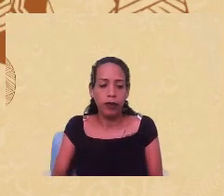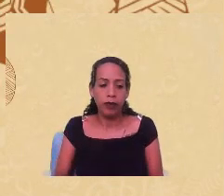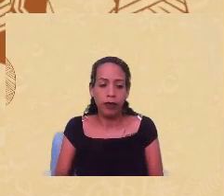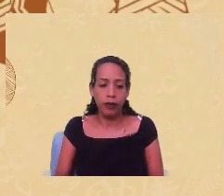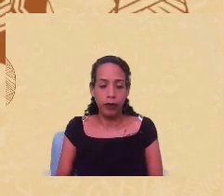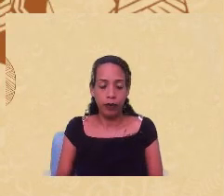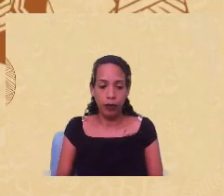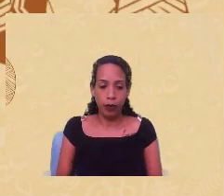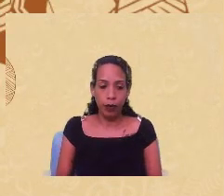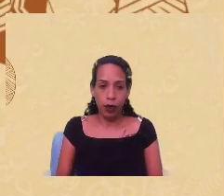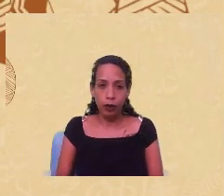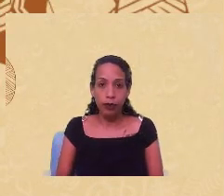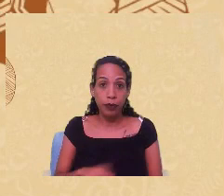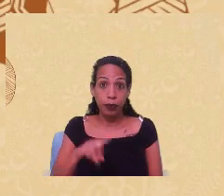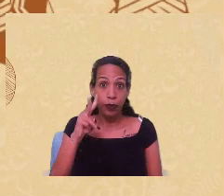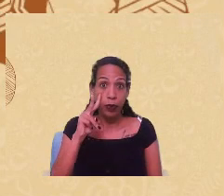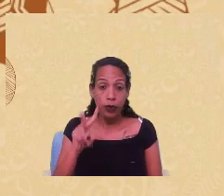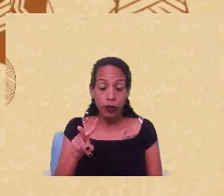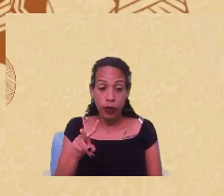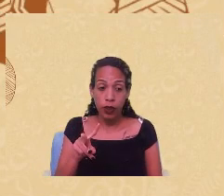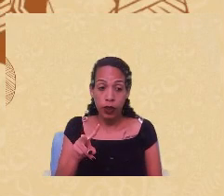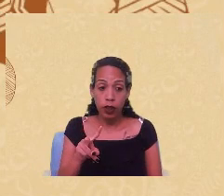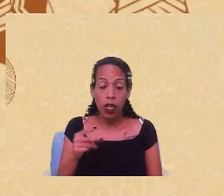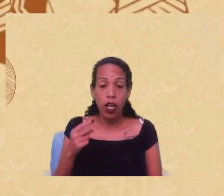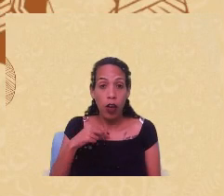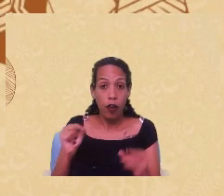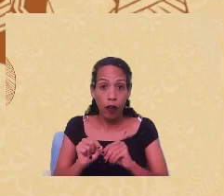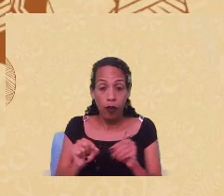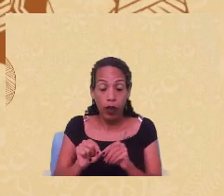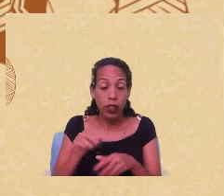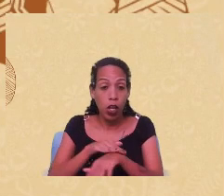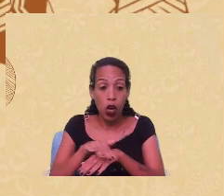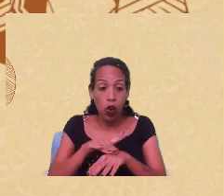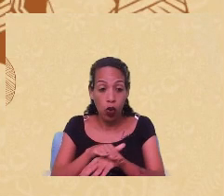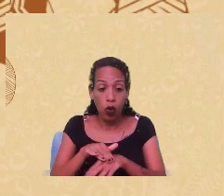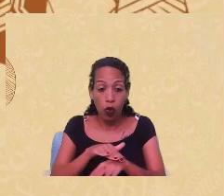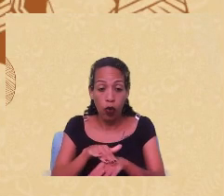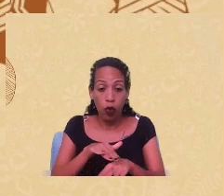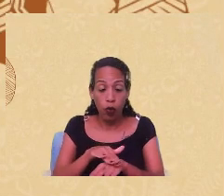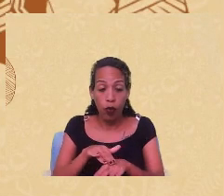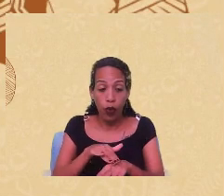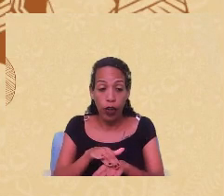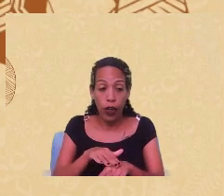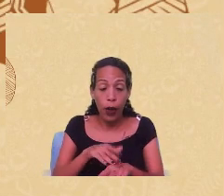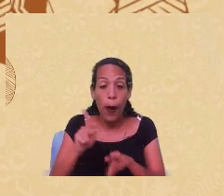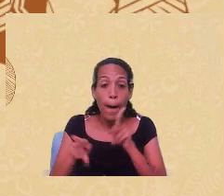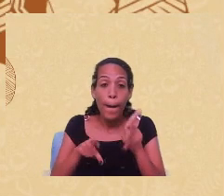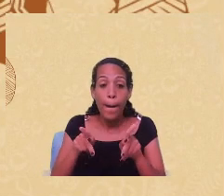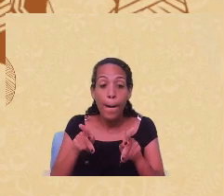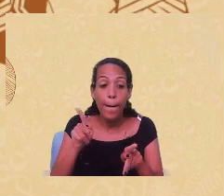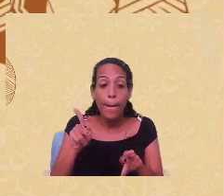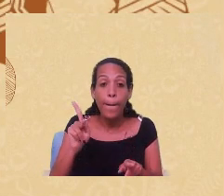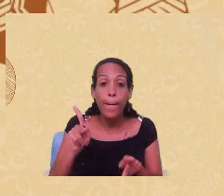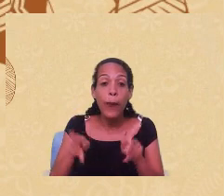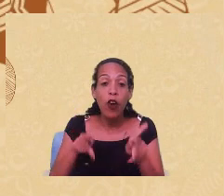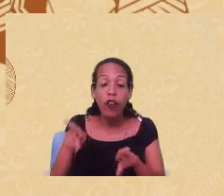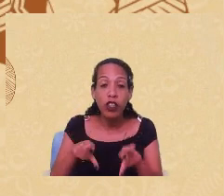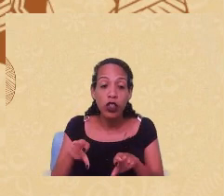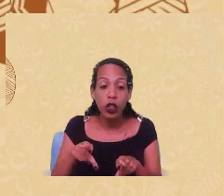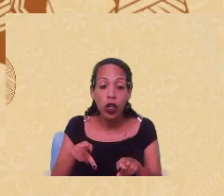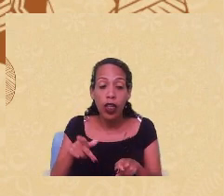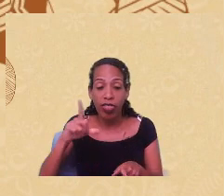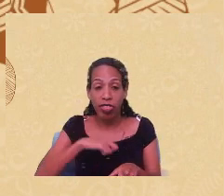perspectiva, eu vou fazer uma conversa aqui com o professor Cabenguele Munanda, que tem na sua